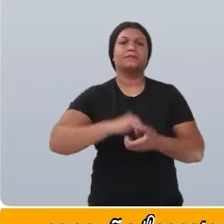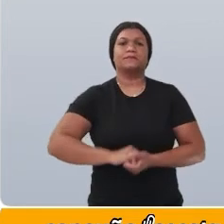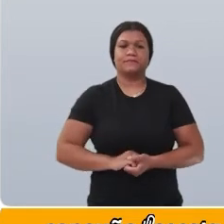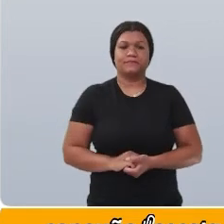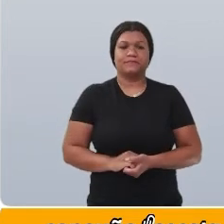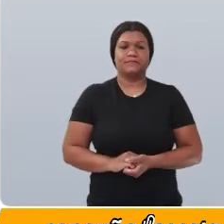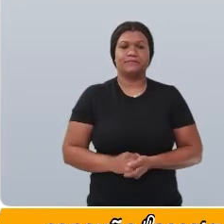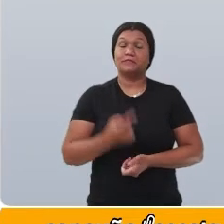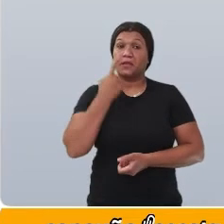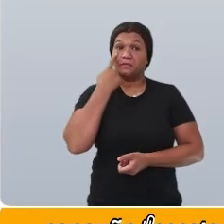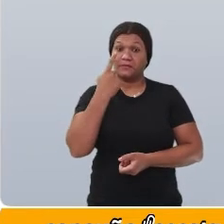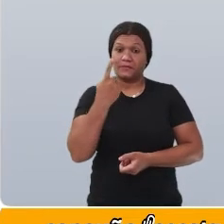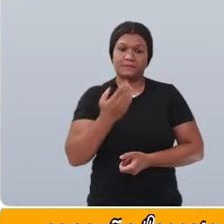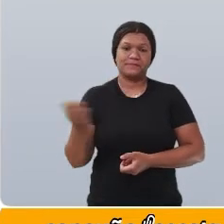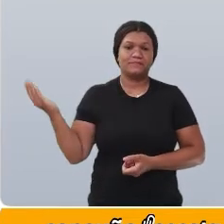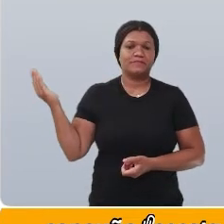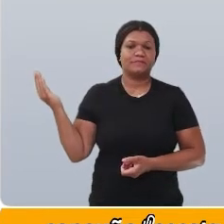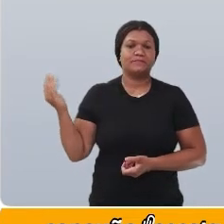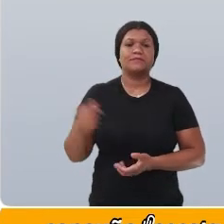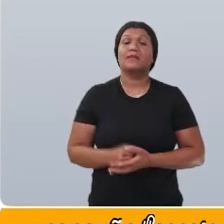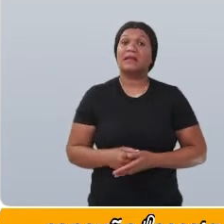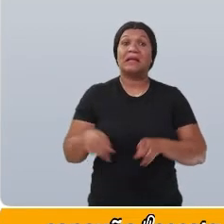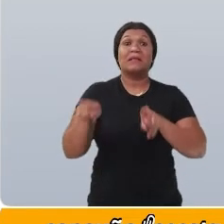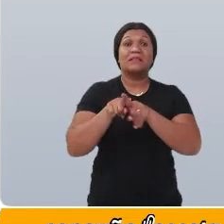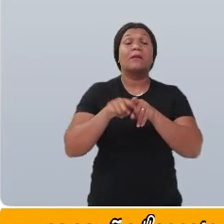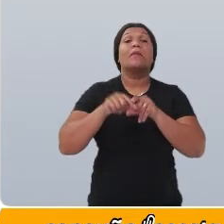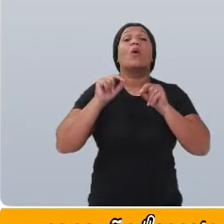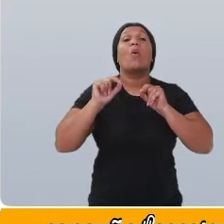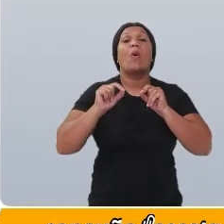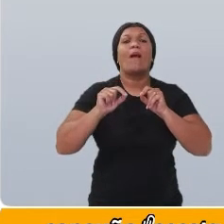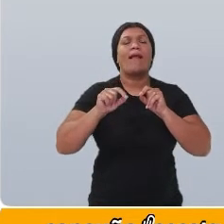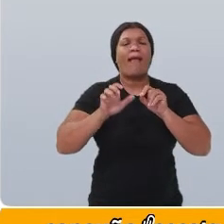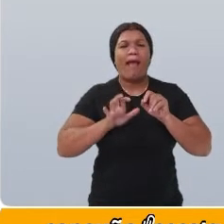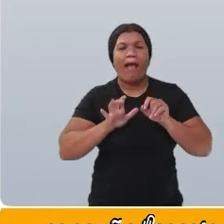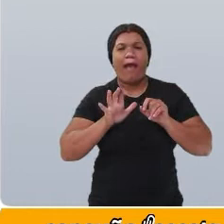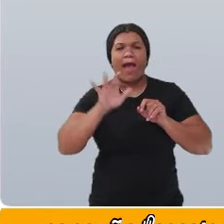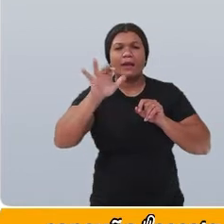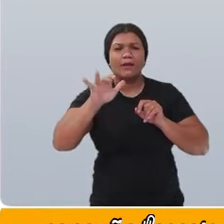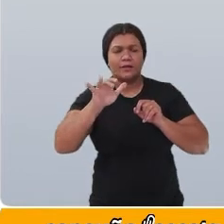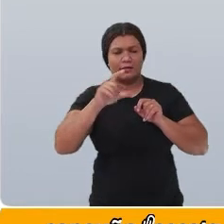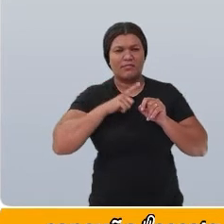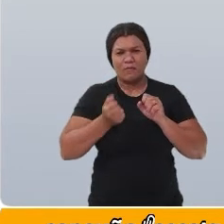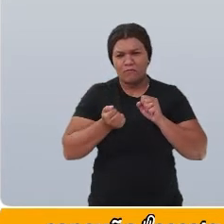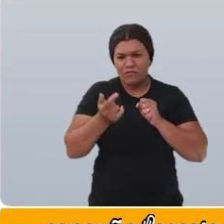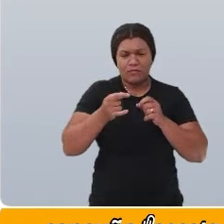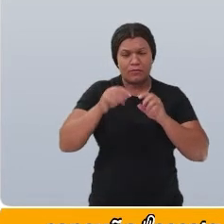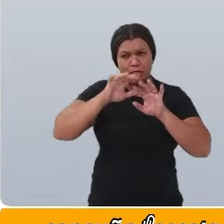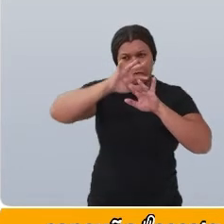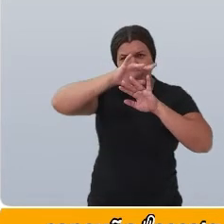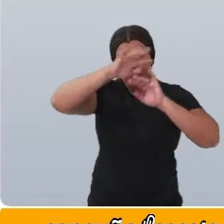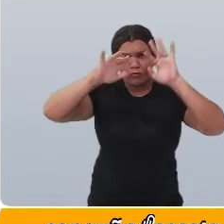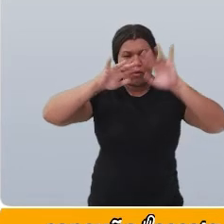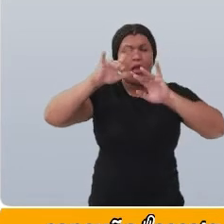E olha só, até na teia de aranha também podemos observar um padrão.